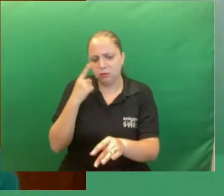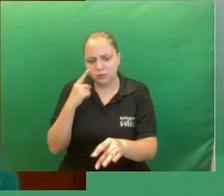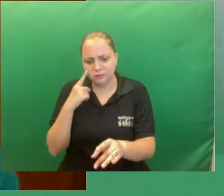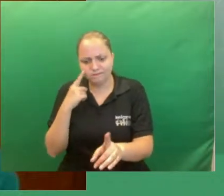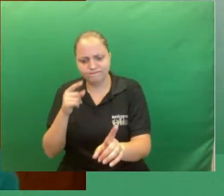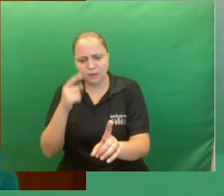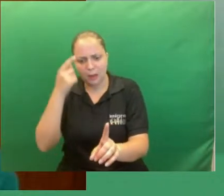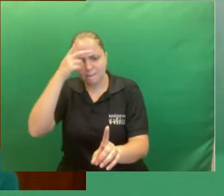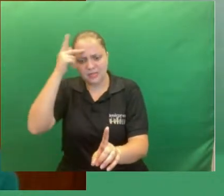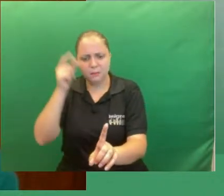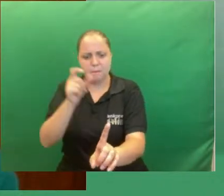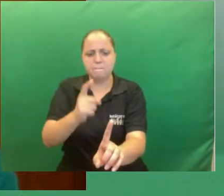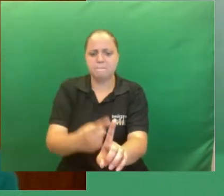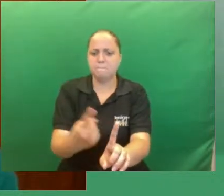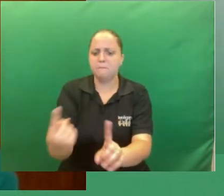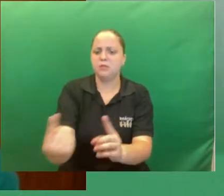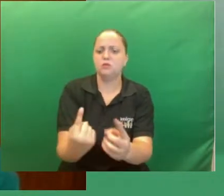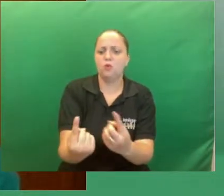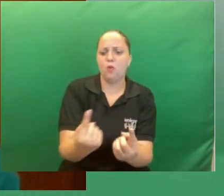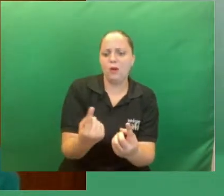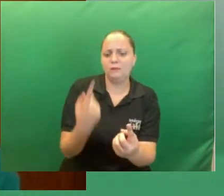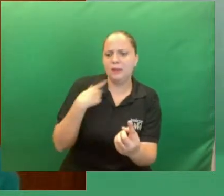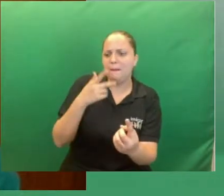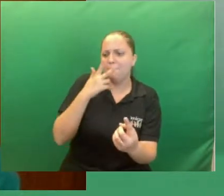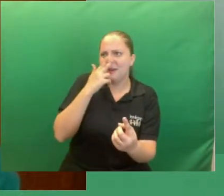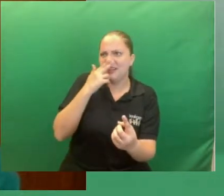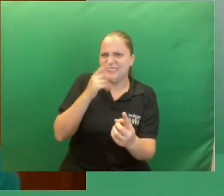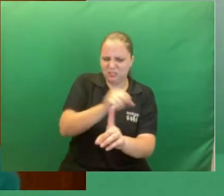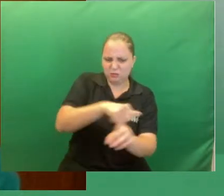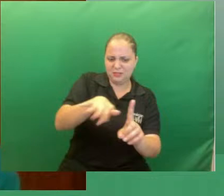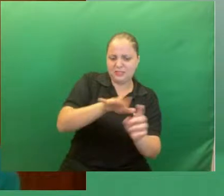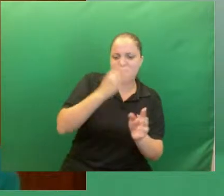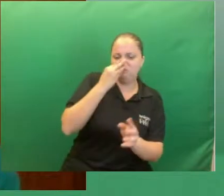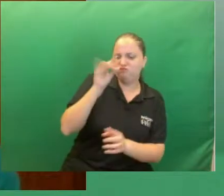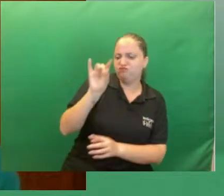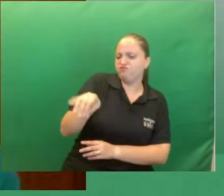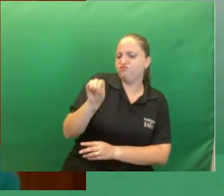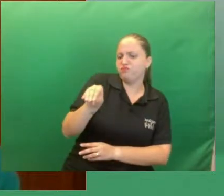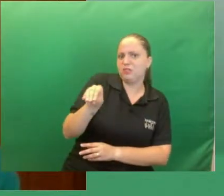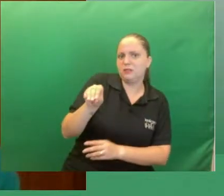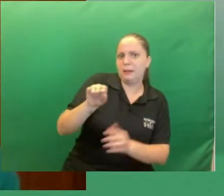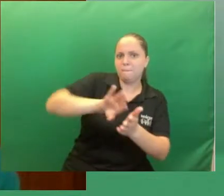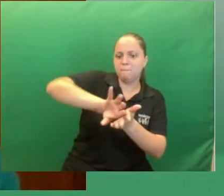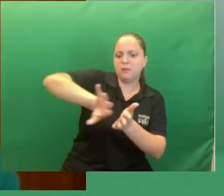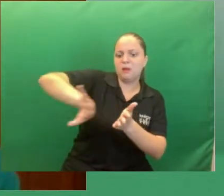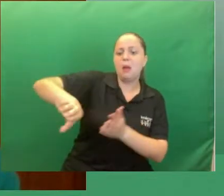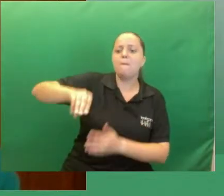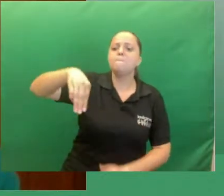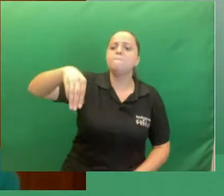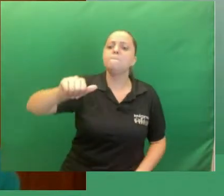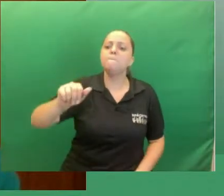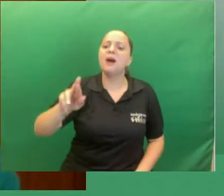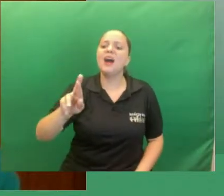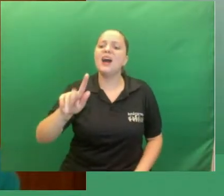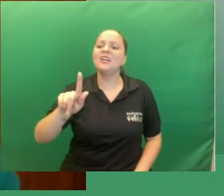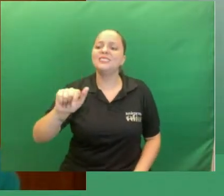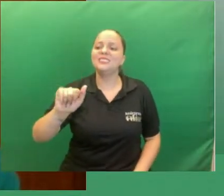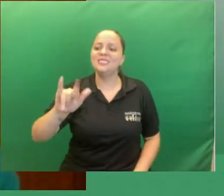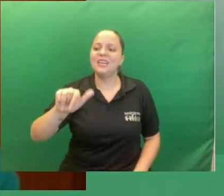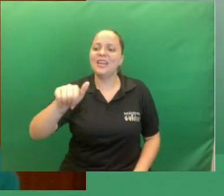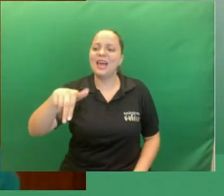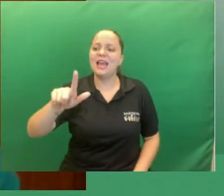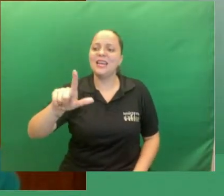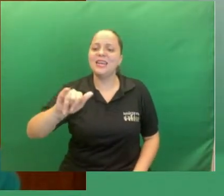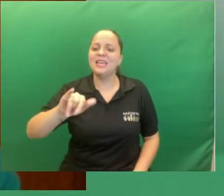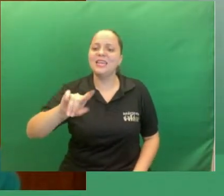como numa situação de marginal né então eu acho que é a soma desses três motivos faz todo sentido para mim